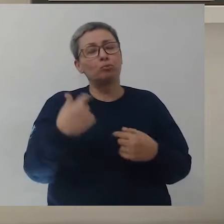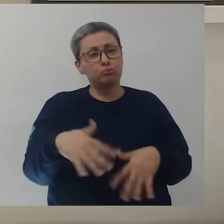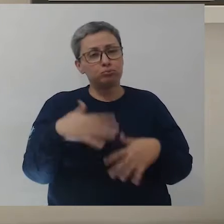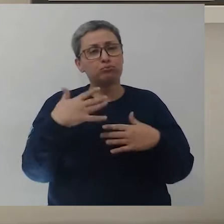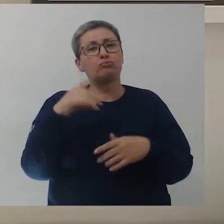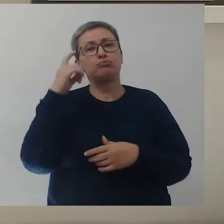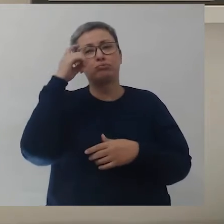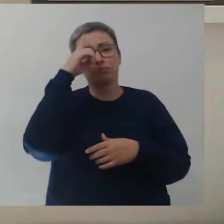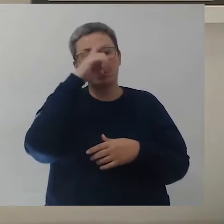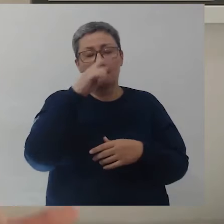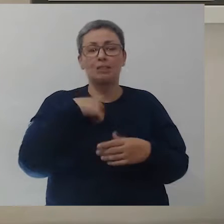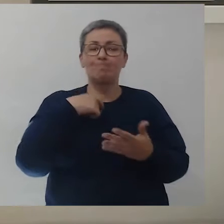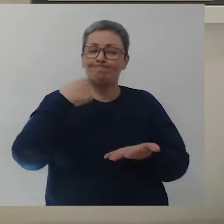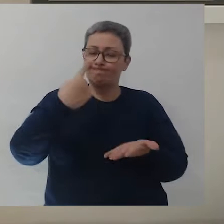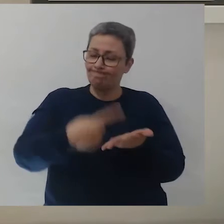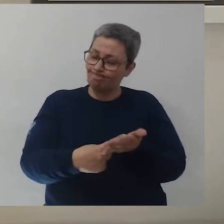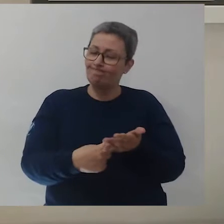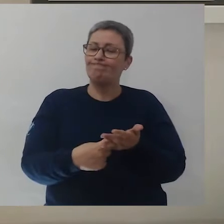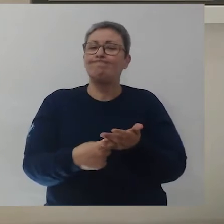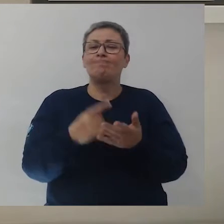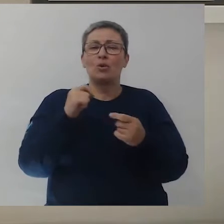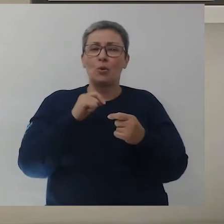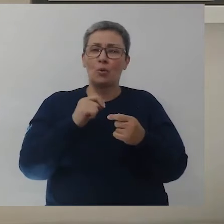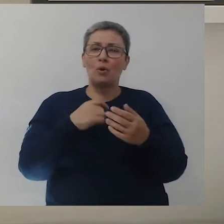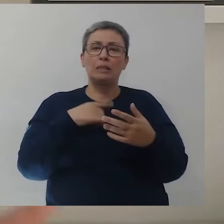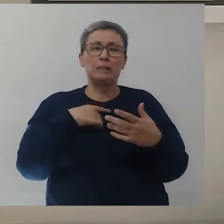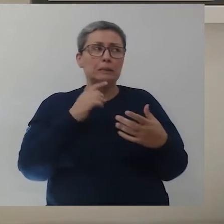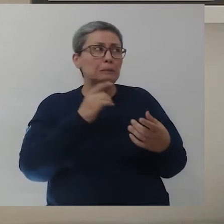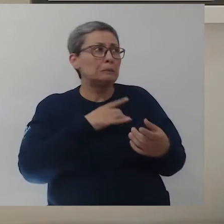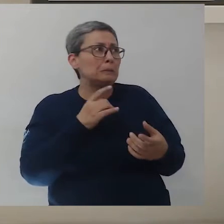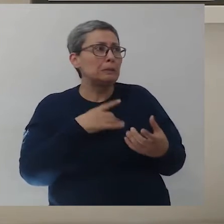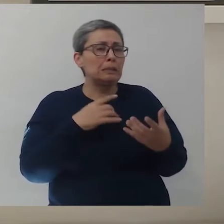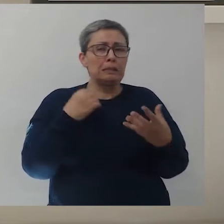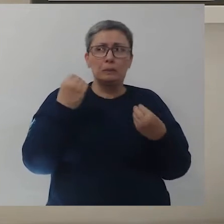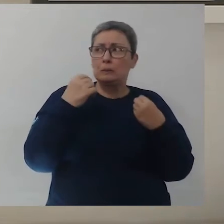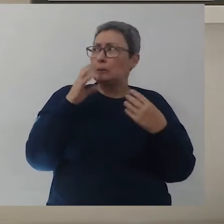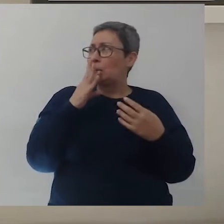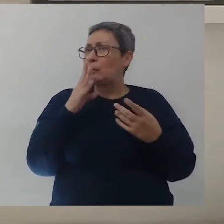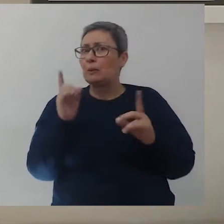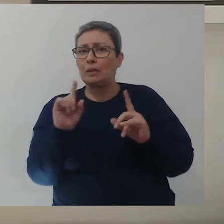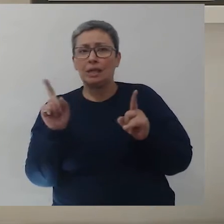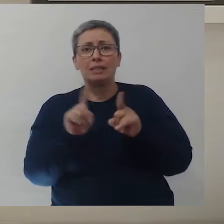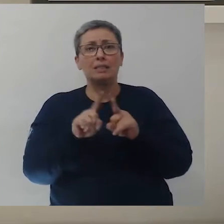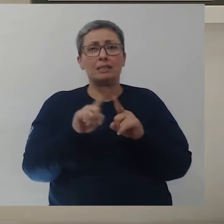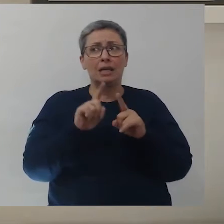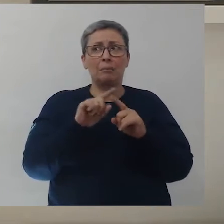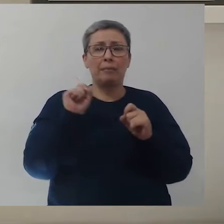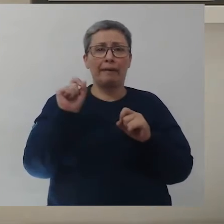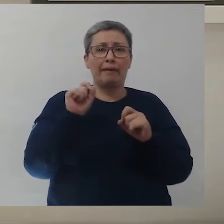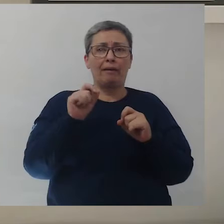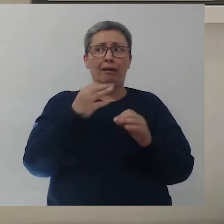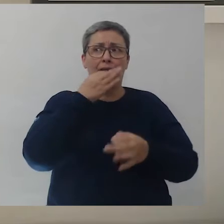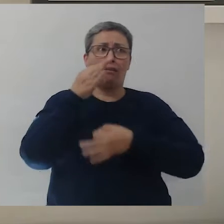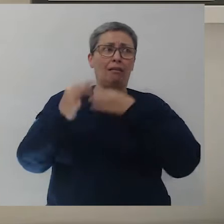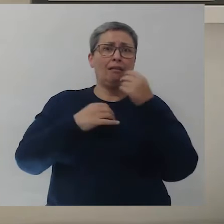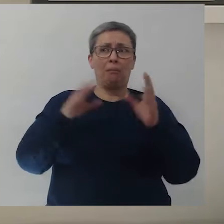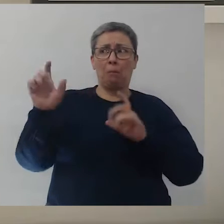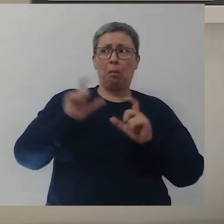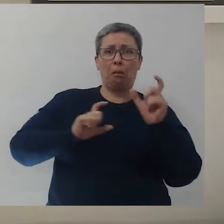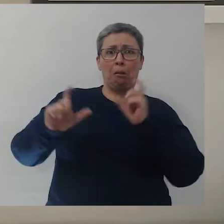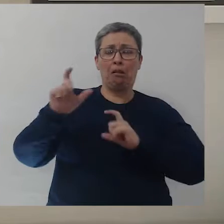quão difícil é tomar essa decisão, enfrentar o medo do desconhecido. E até mesmo das críticas, né? Que